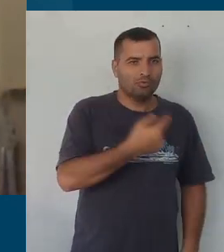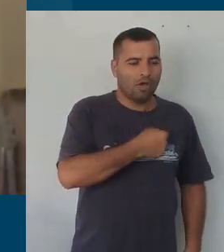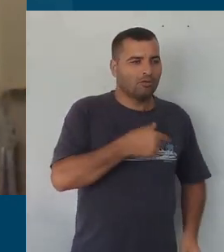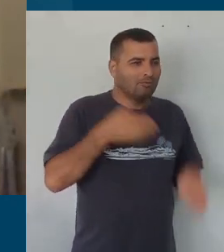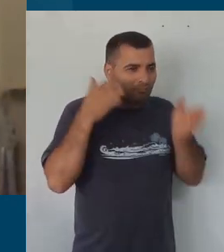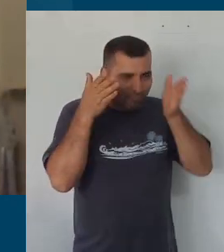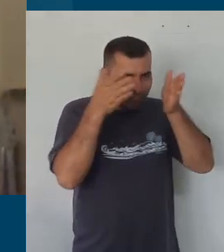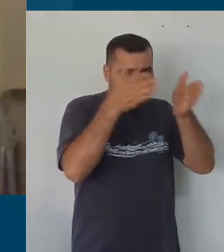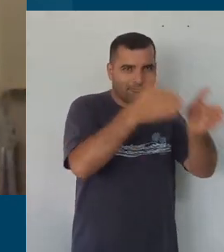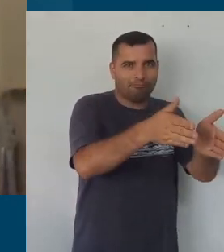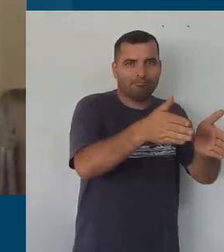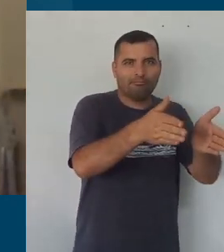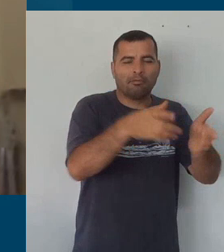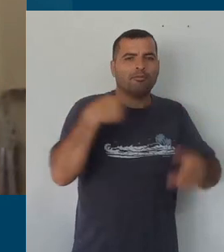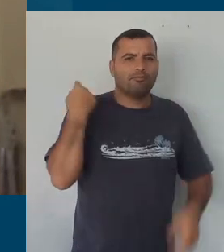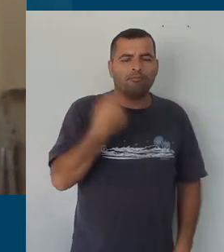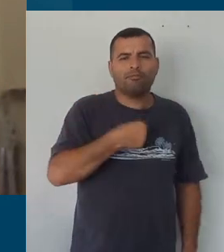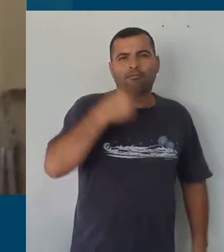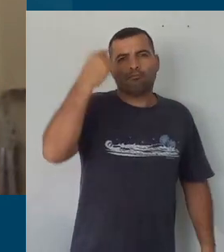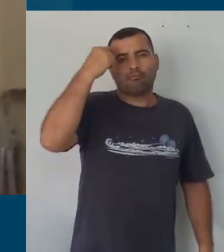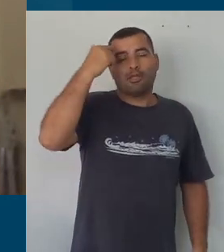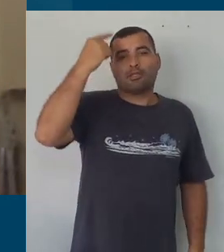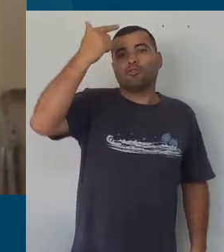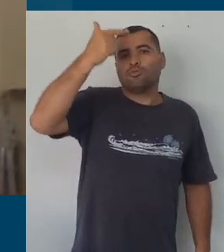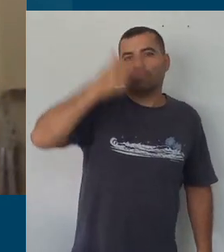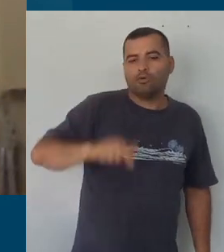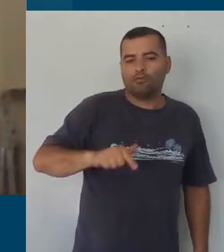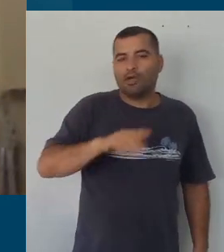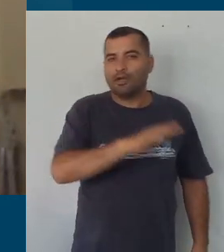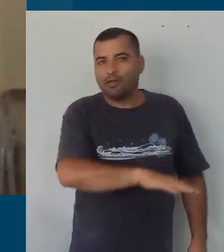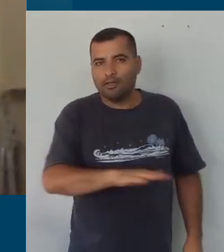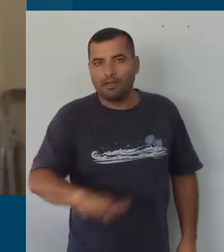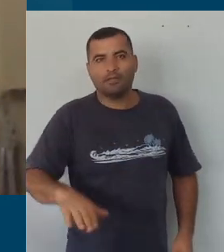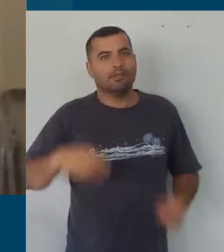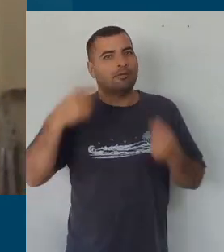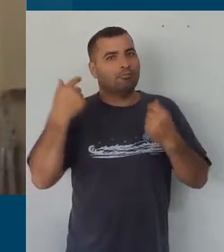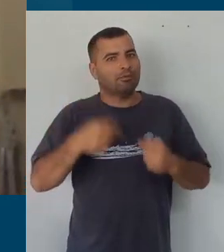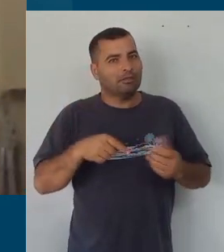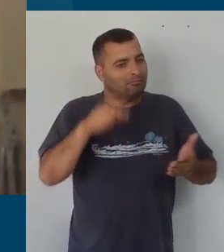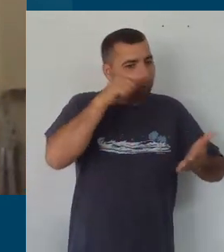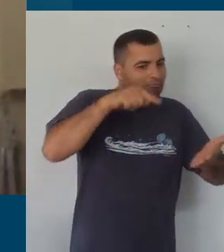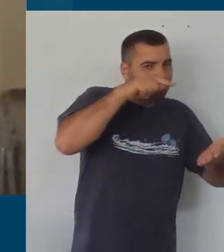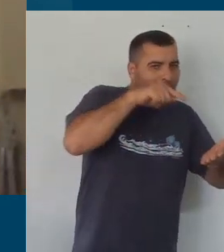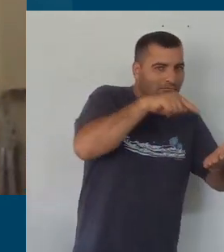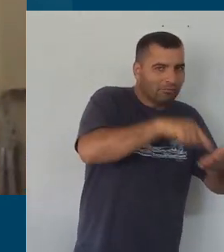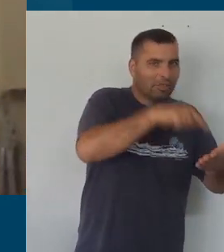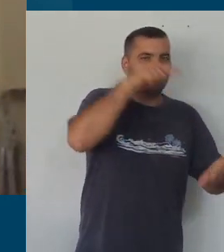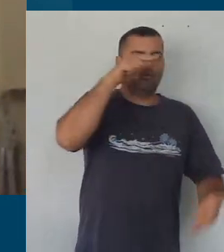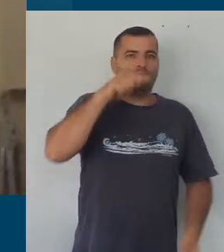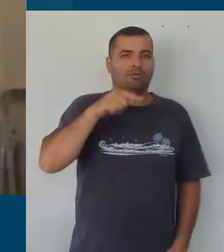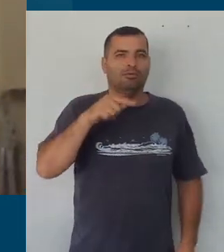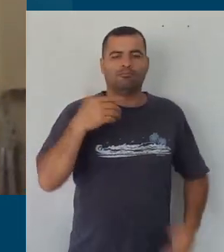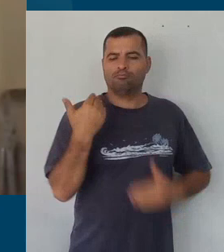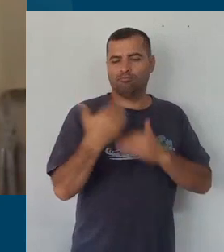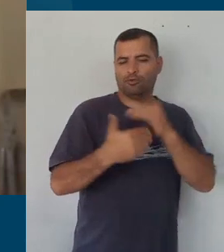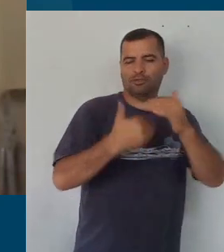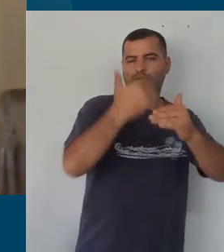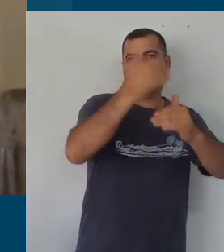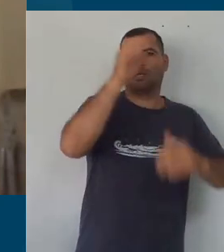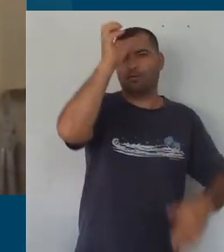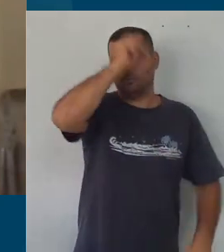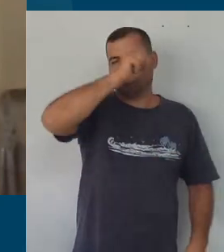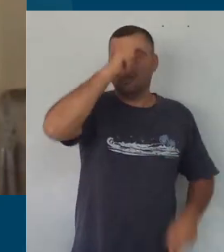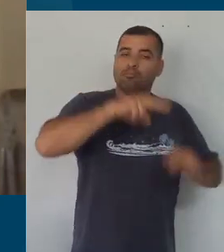nos faz repensar que a criança deve ser o centro do processo. é por ela que nós